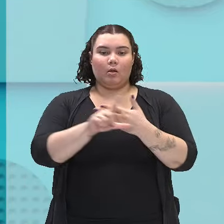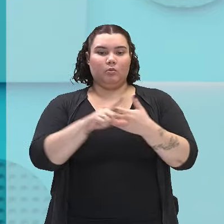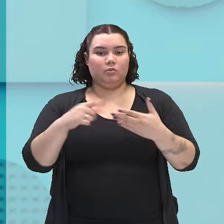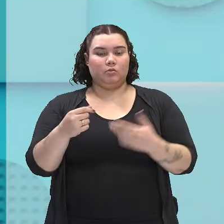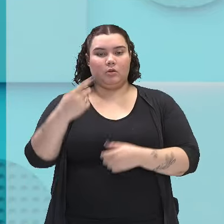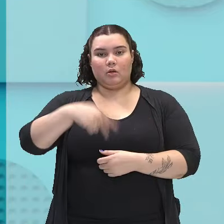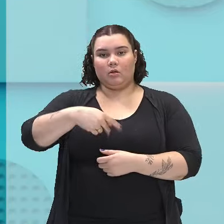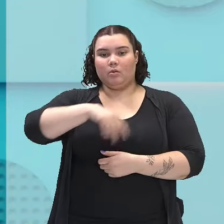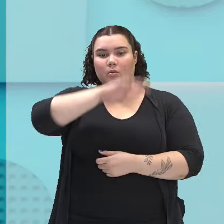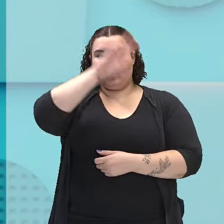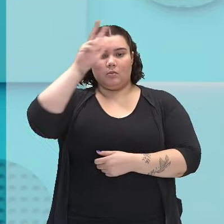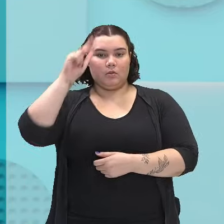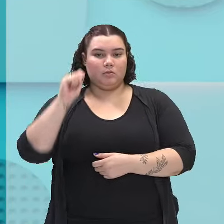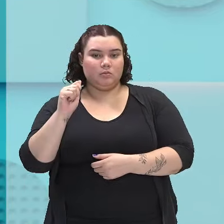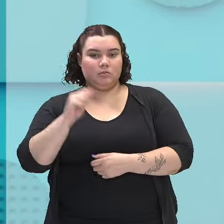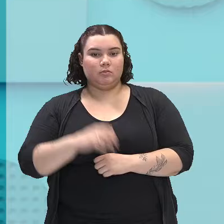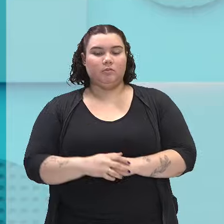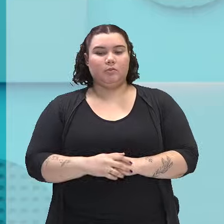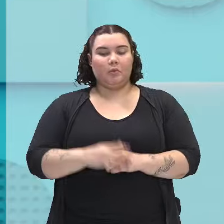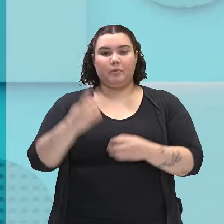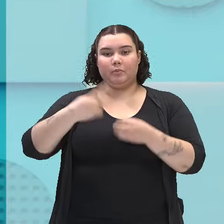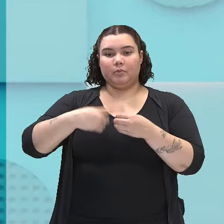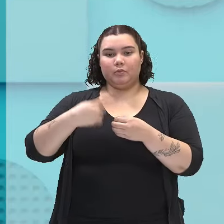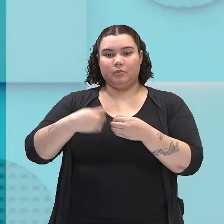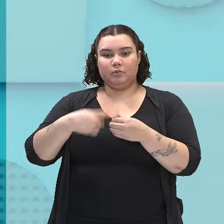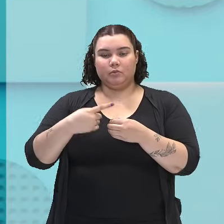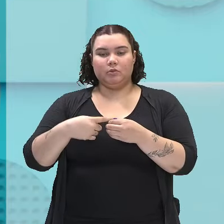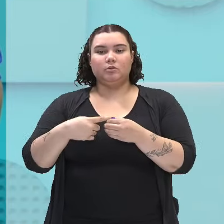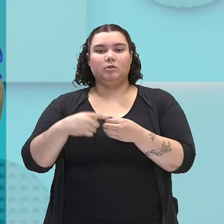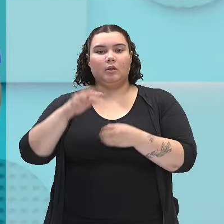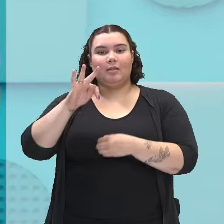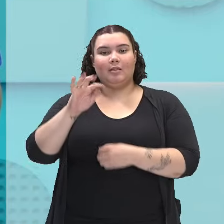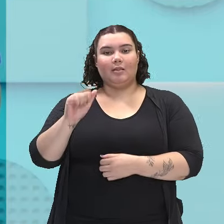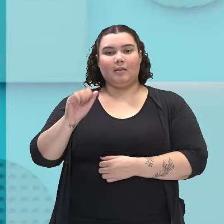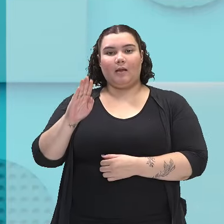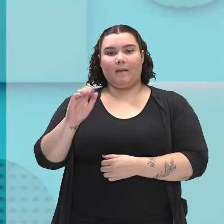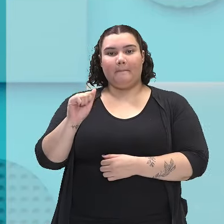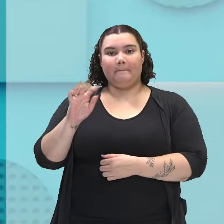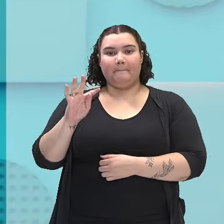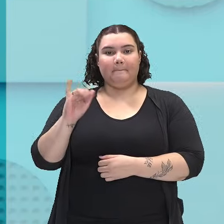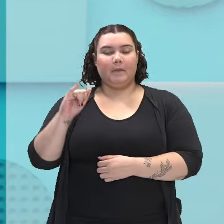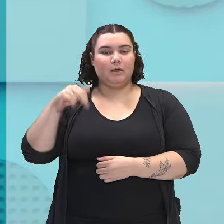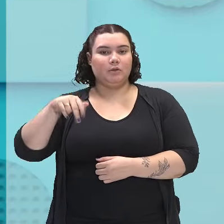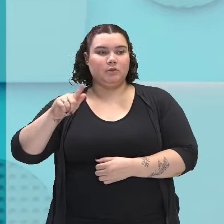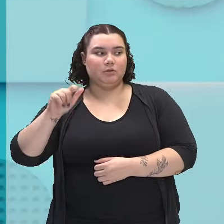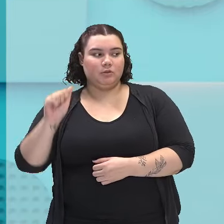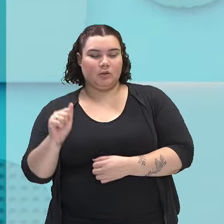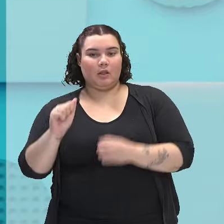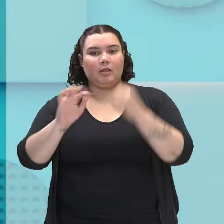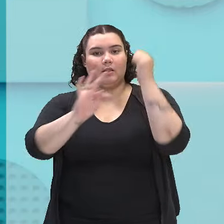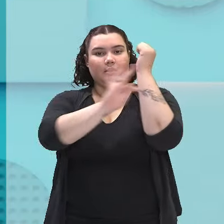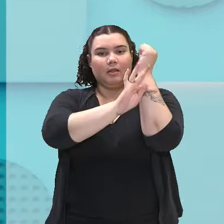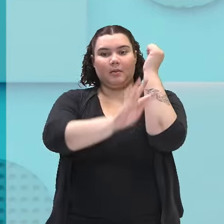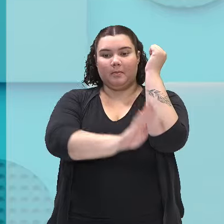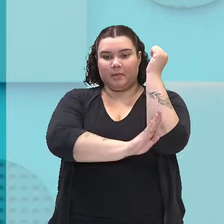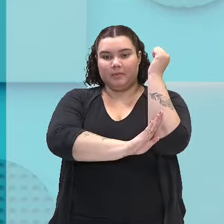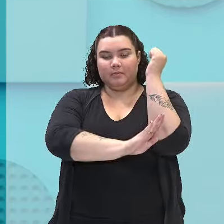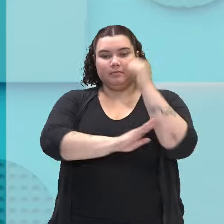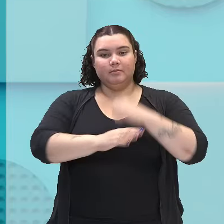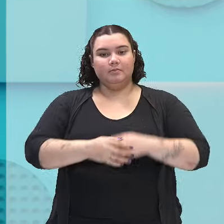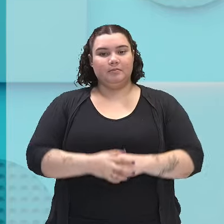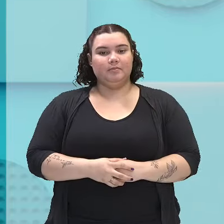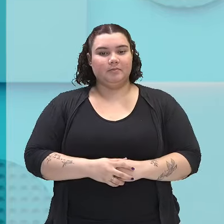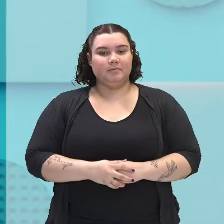amazonense do município de Tabatinga, olha que legal, a Márcia Gambeba, né?